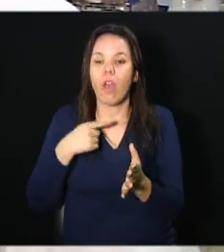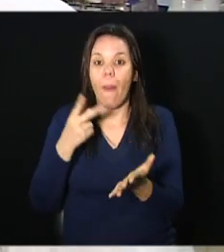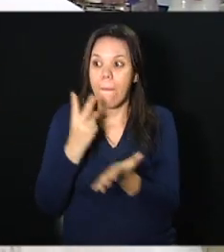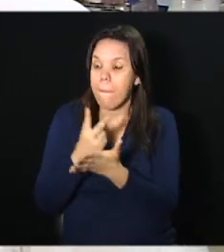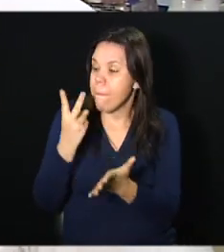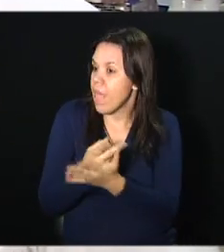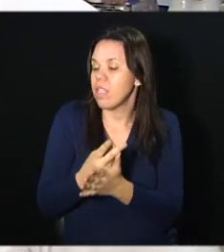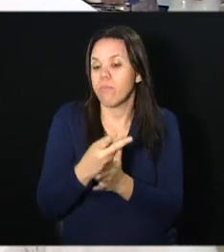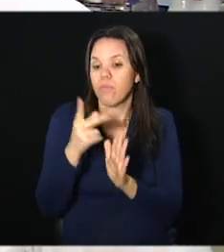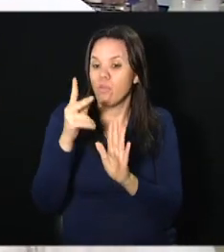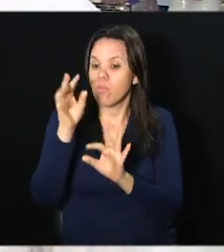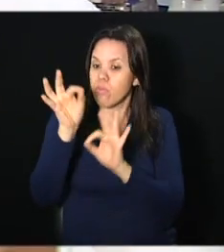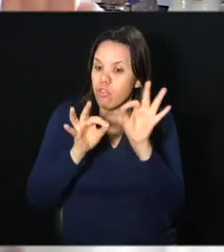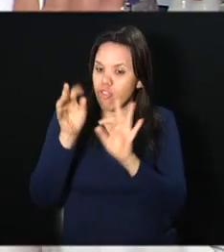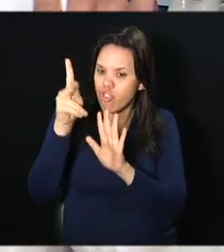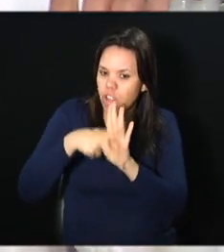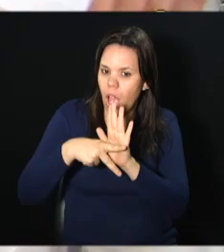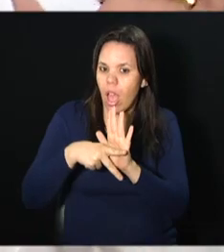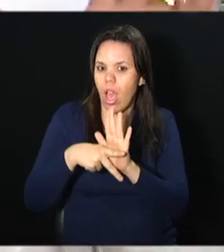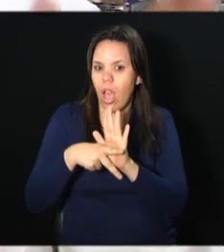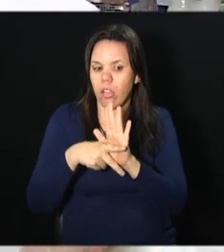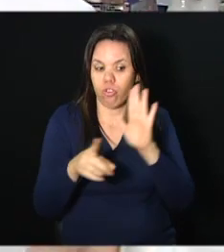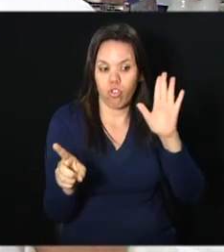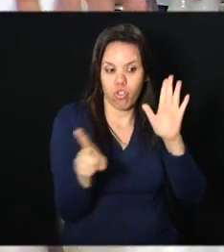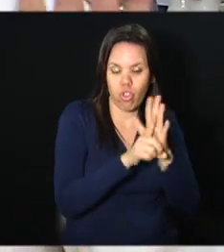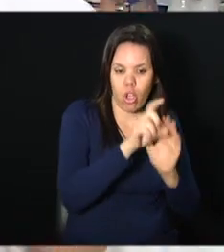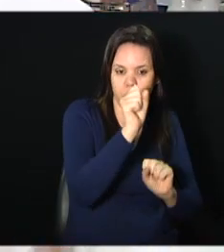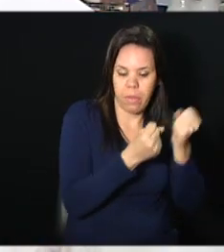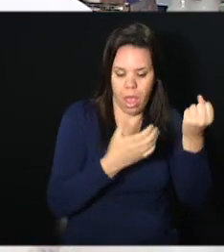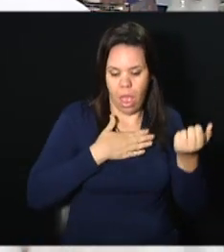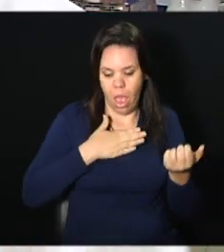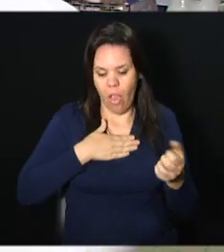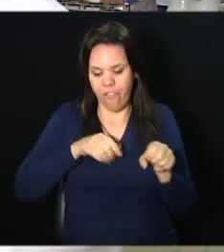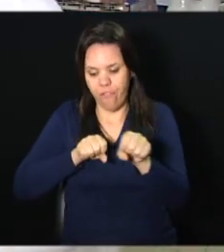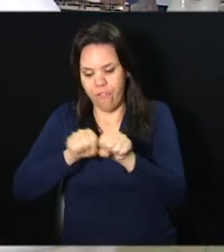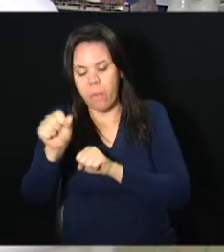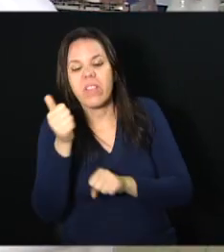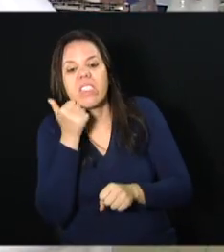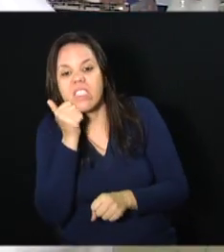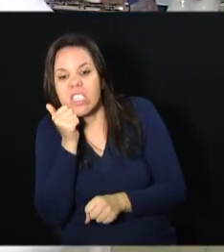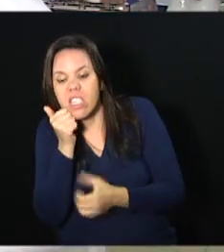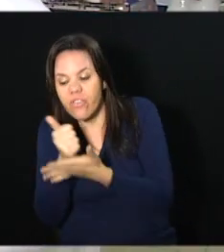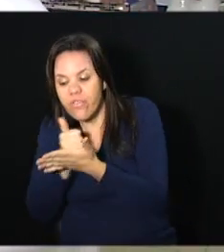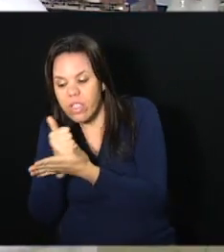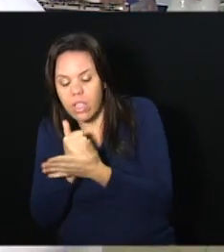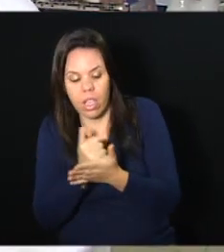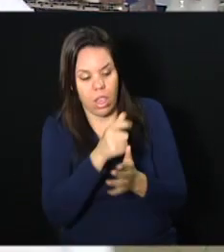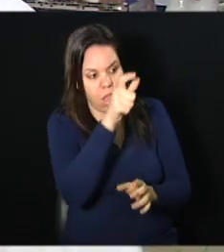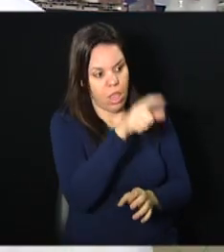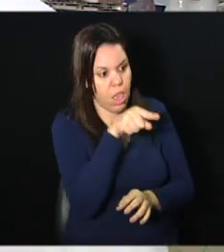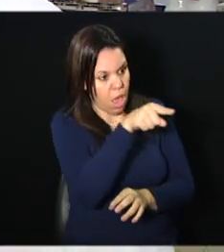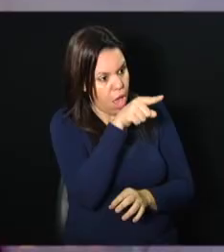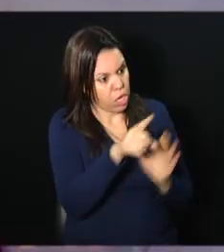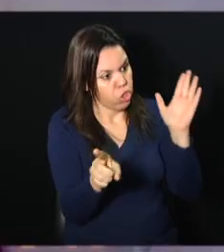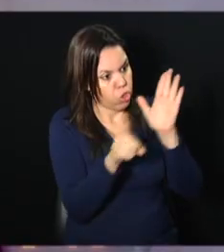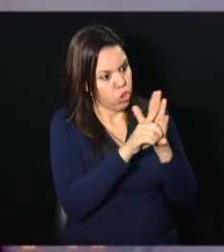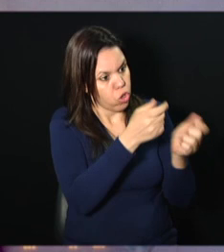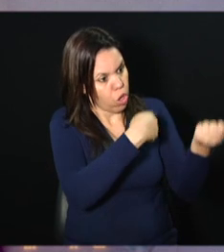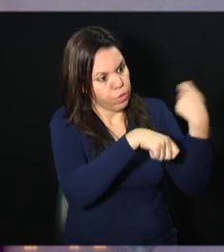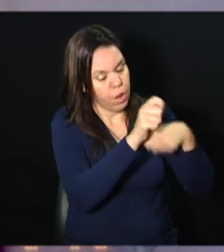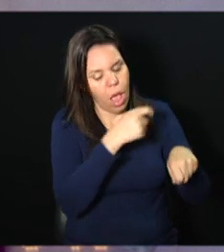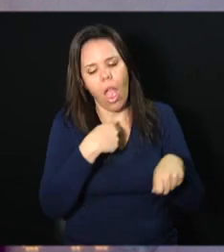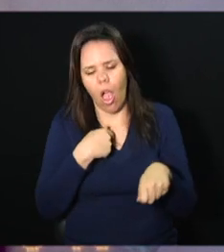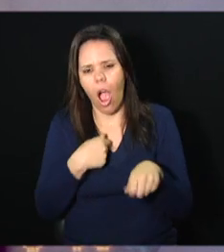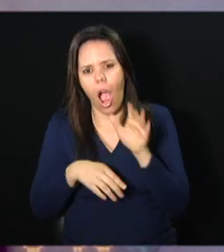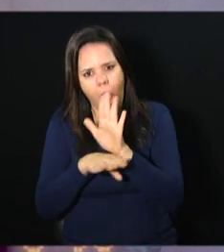mesmo projeto empreendedor. Eu com a minha visão científica, farmacêutica, e ele com a visão dele de administrador. Montei o